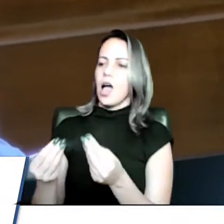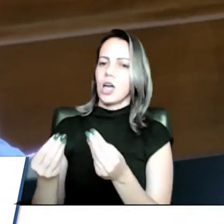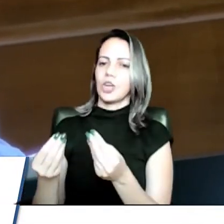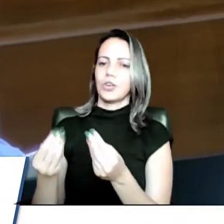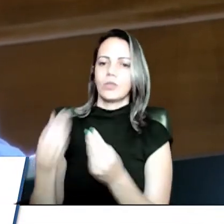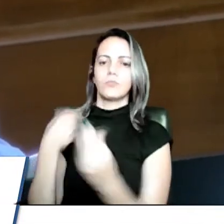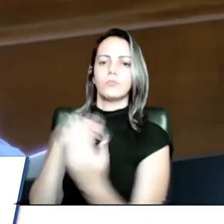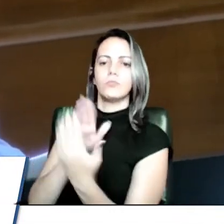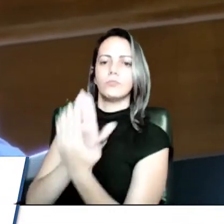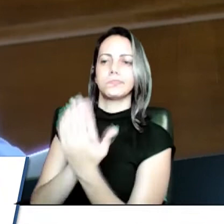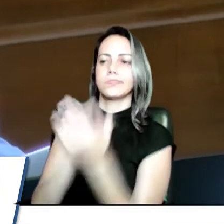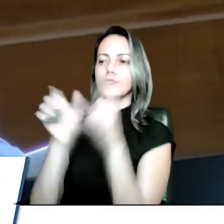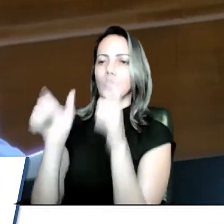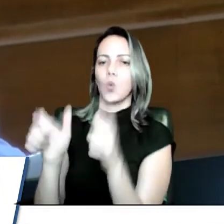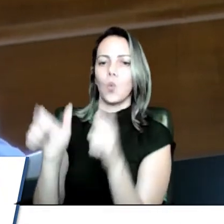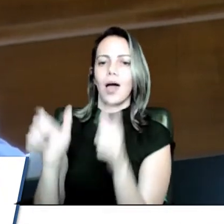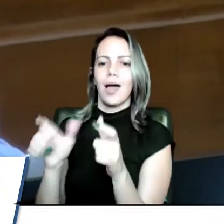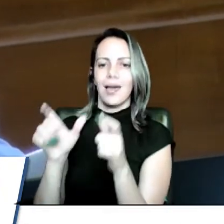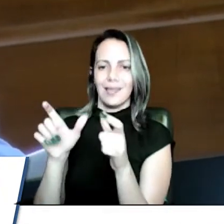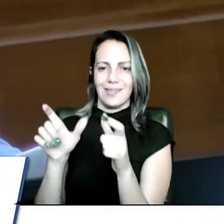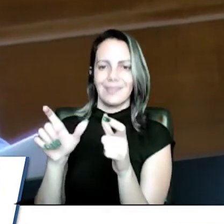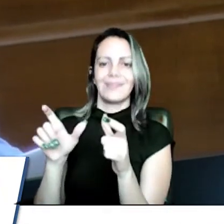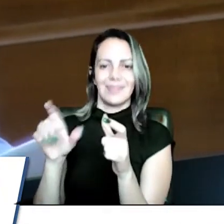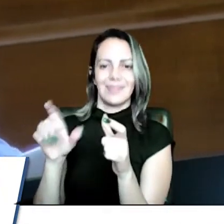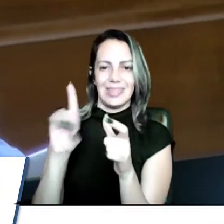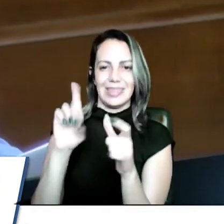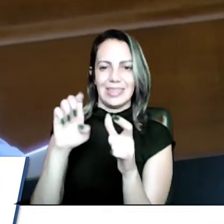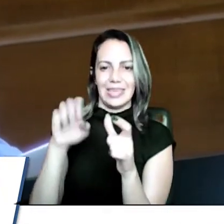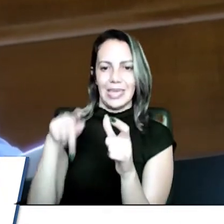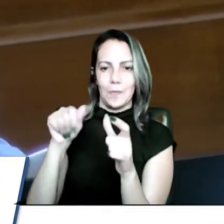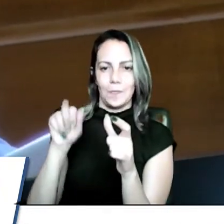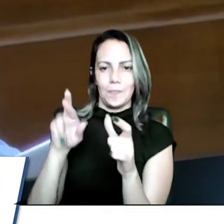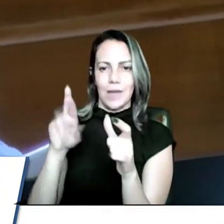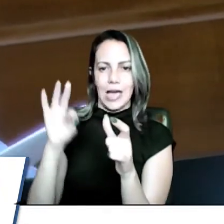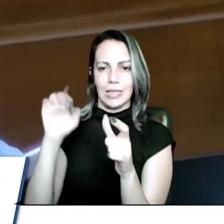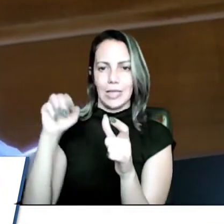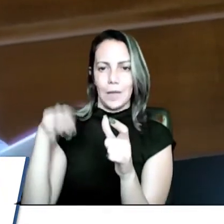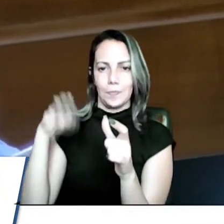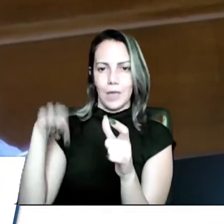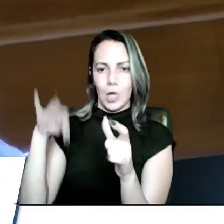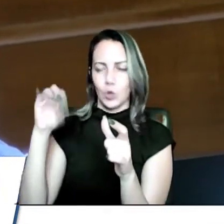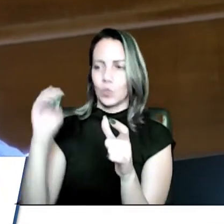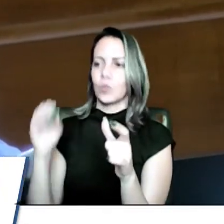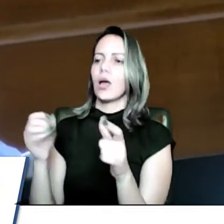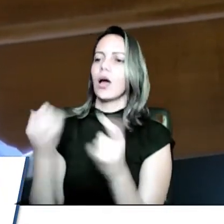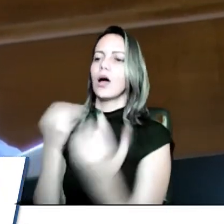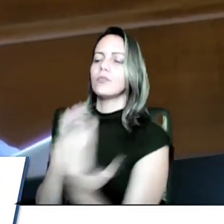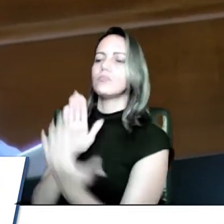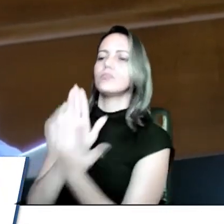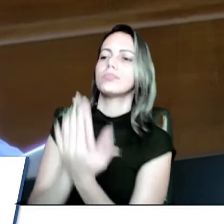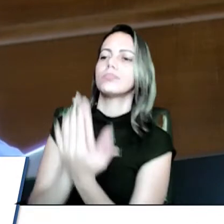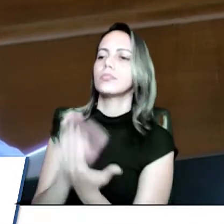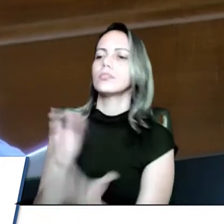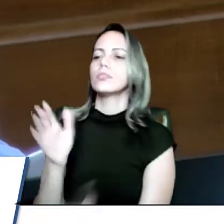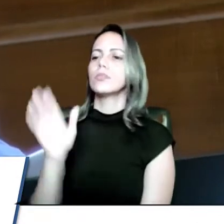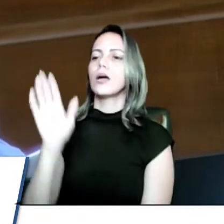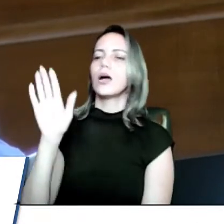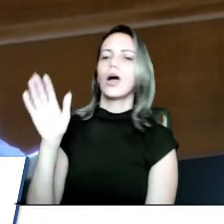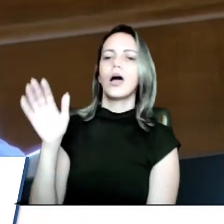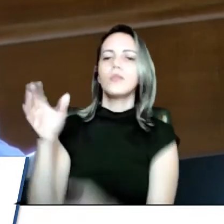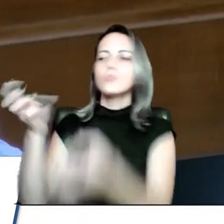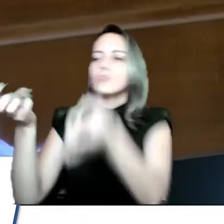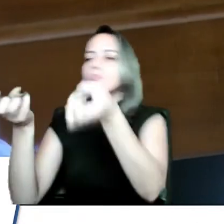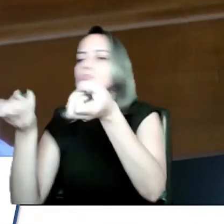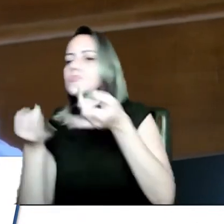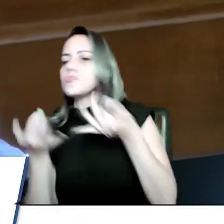a importância do departamento estar bem treinado para receber, ou informar, ou disponibilizar alguém que dê uma assessoria melhor a